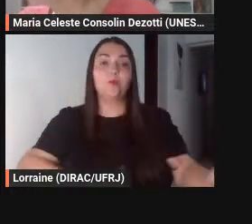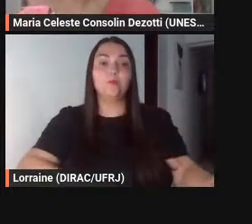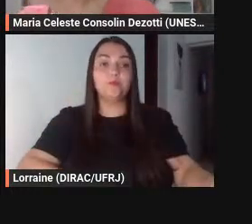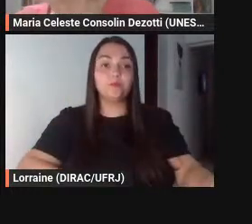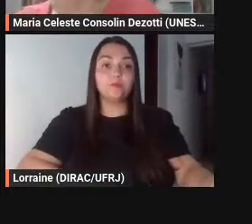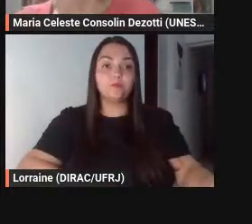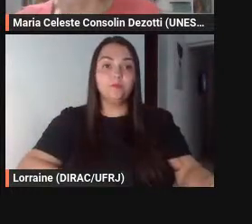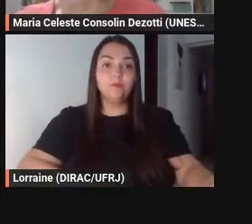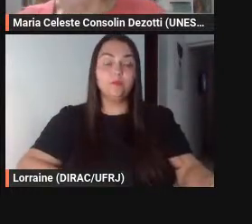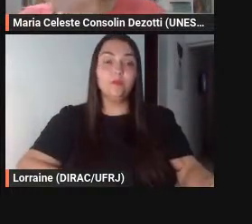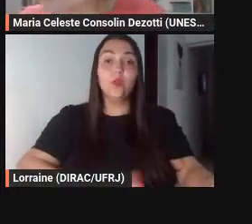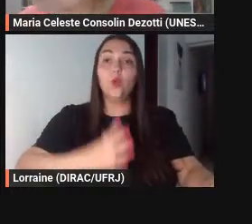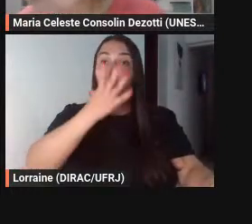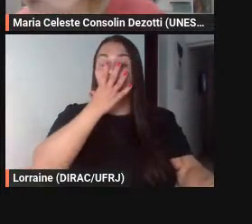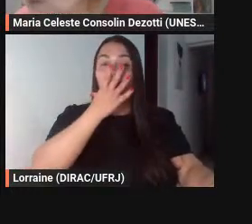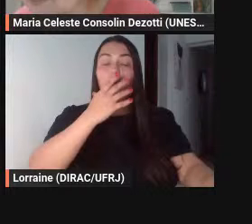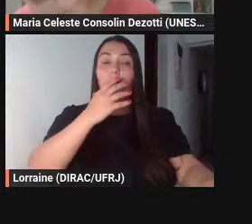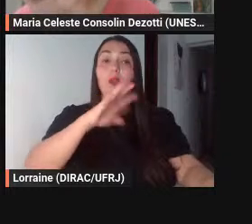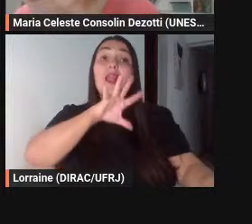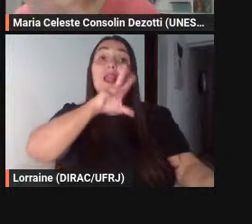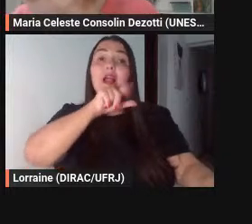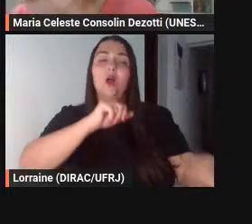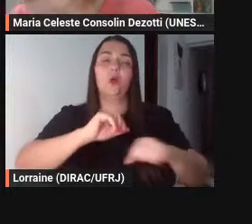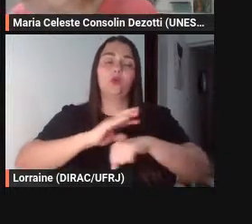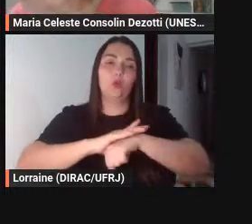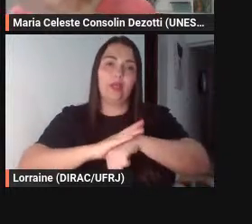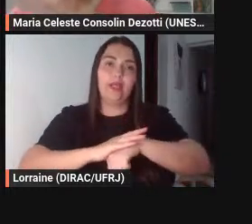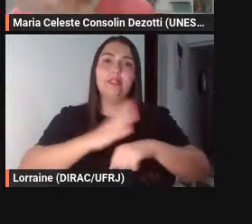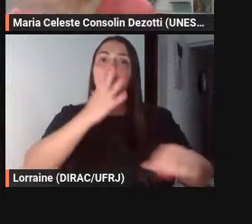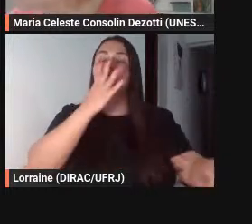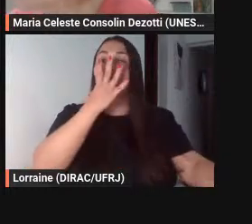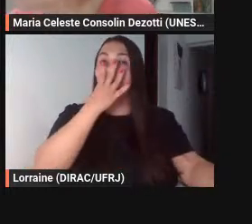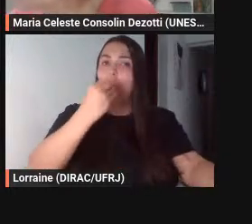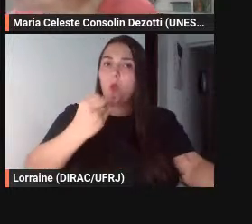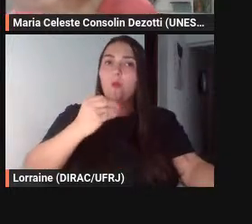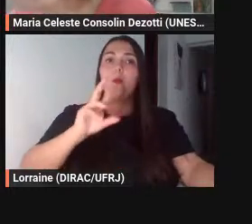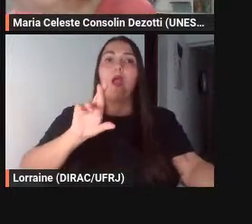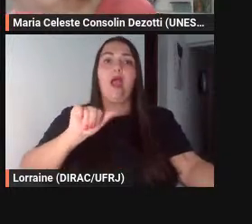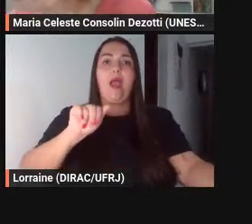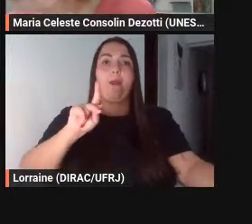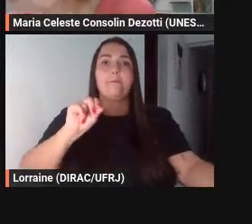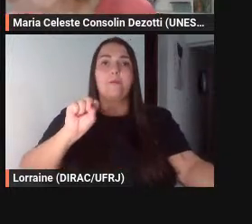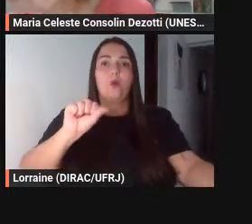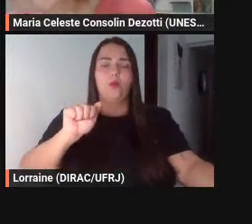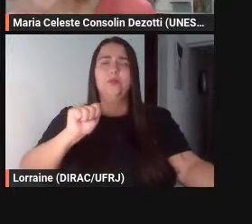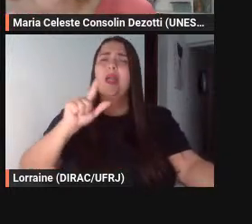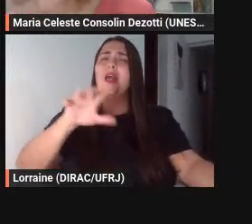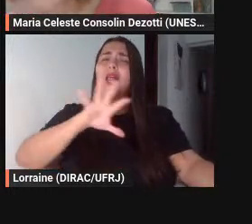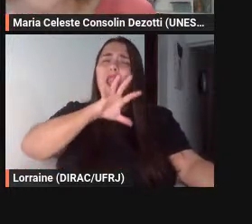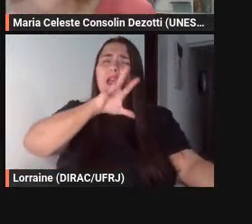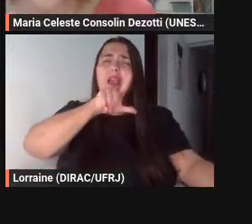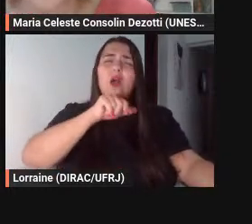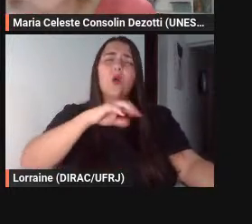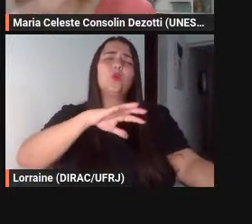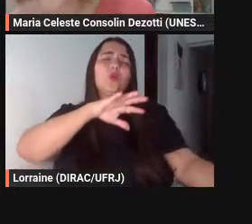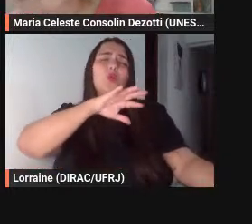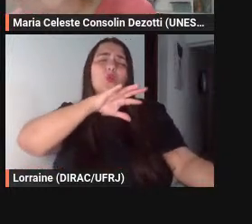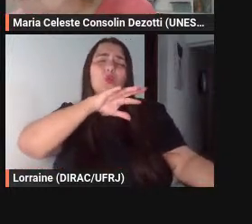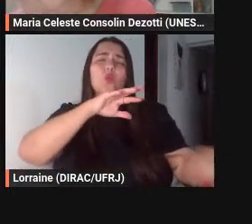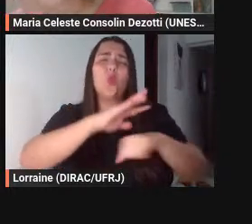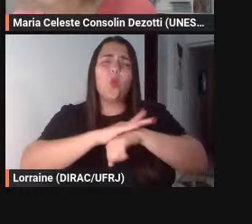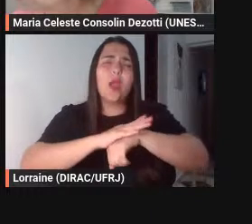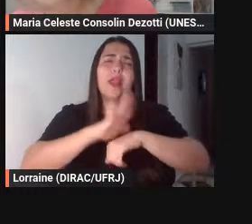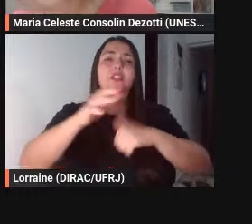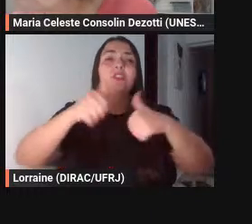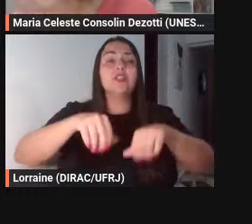doente o lobo e a raposa um velho leão jazia doente estirado numa gruta